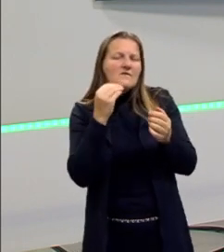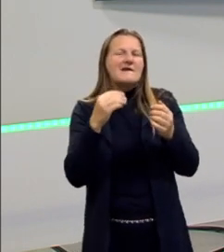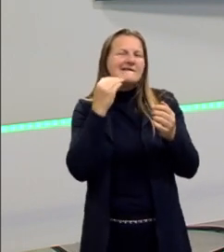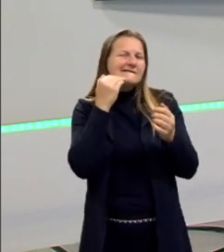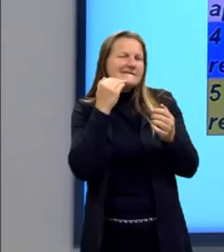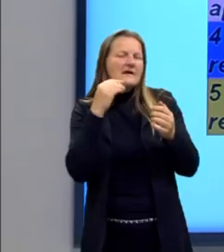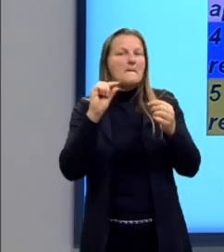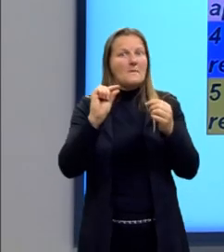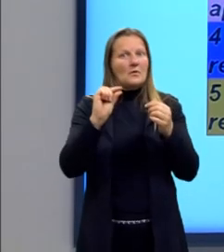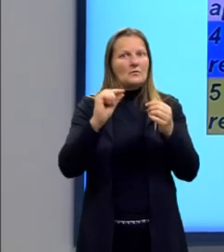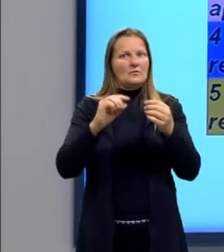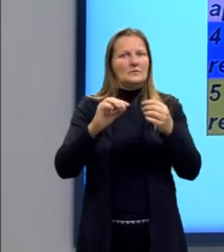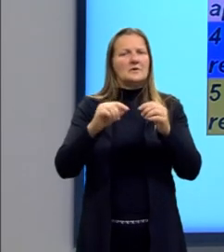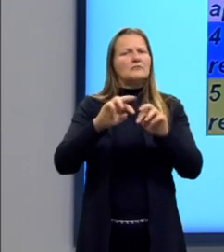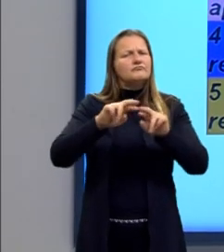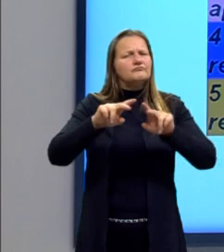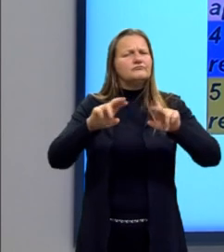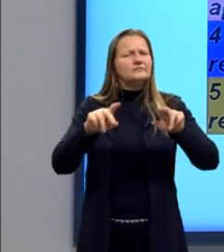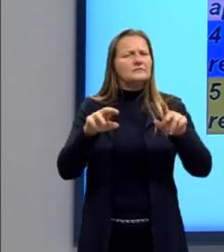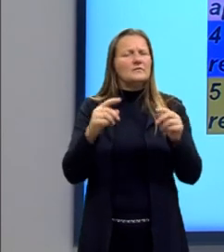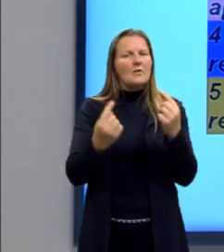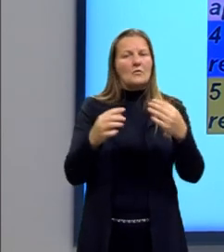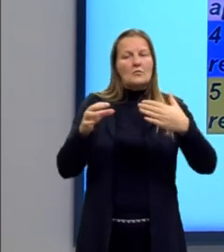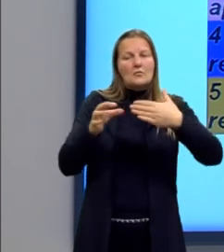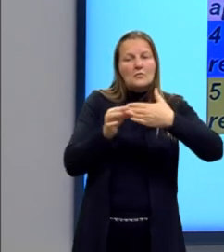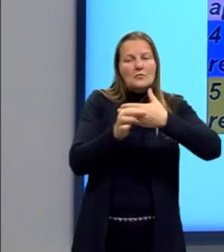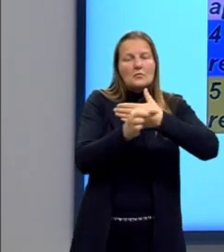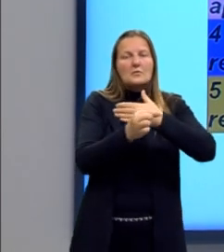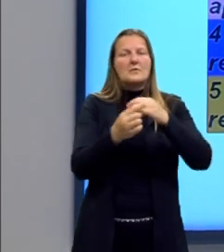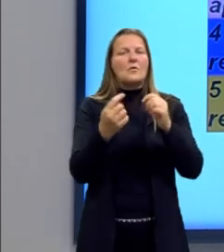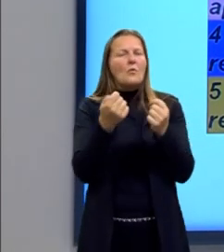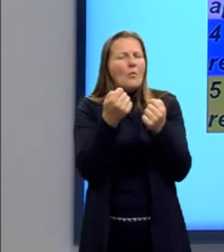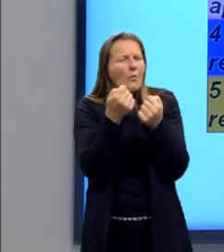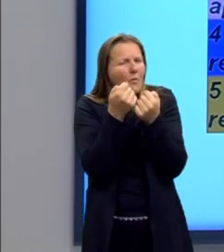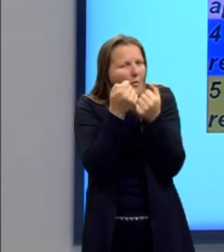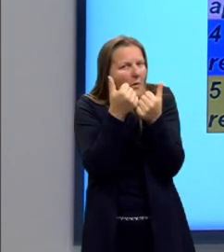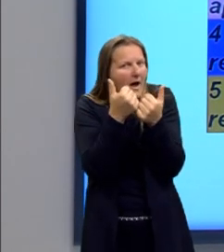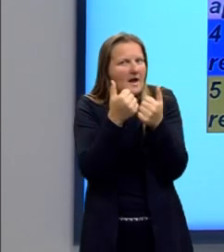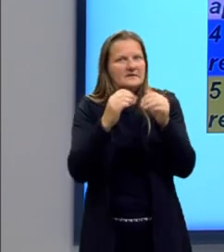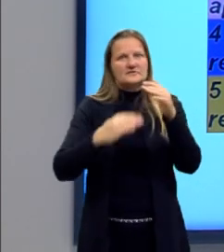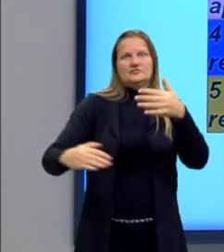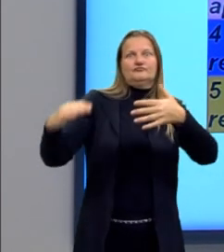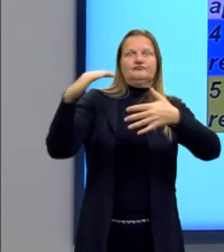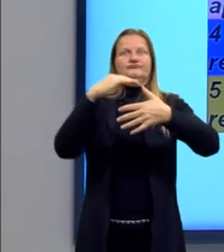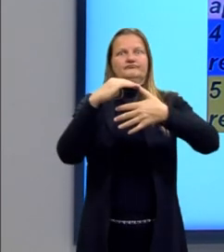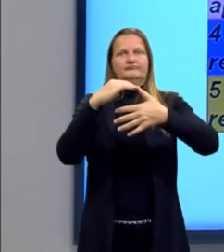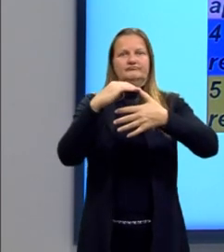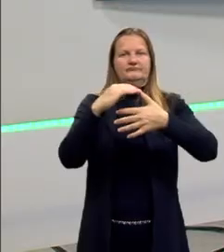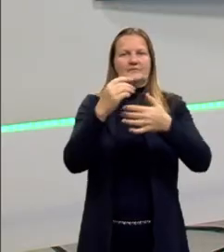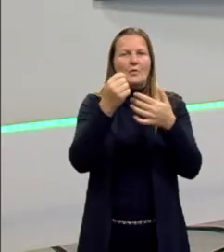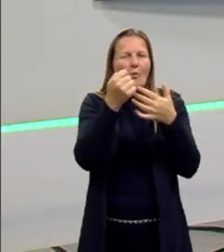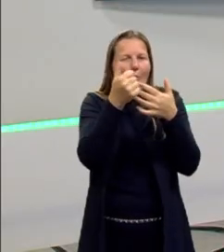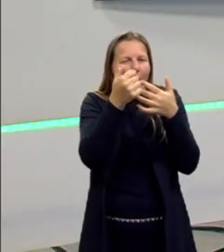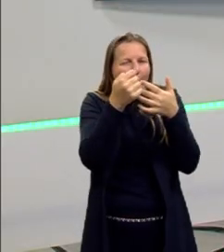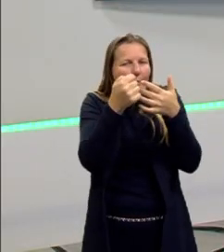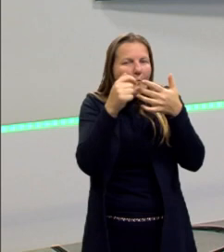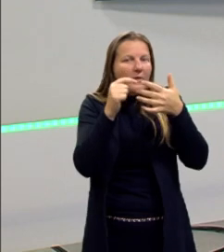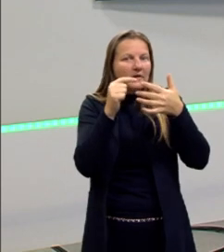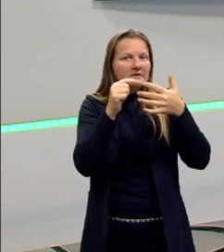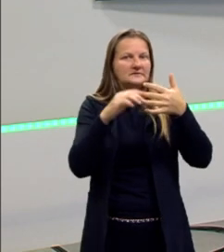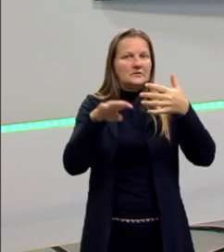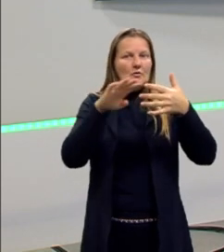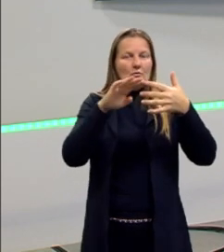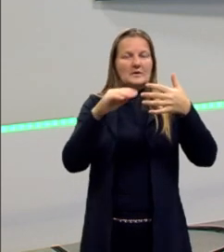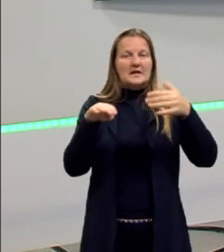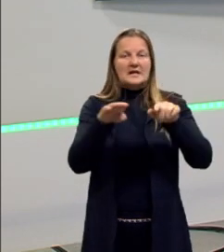repertório diversificado de recursos coesivos. Eu estou quase lá. Mas o quase lá, para